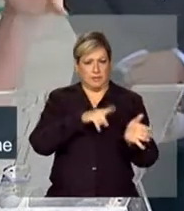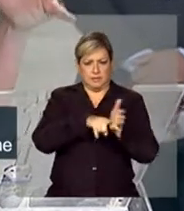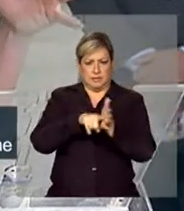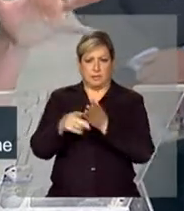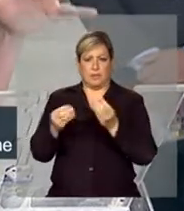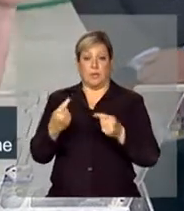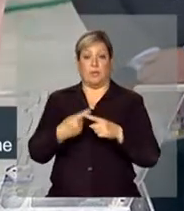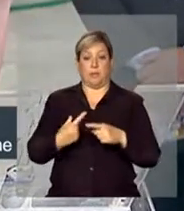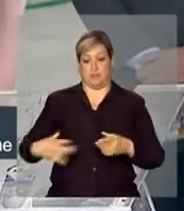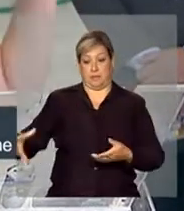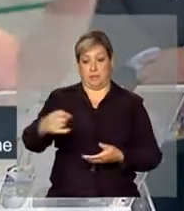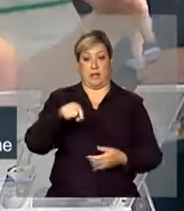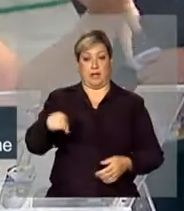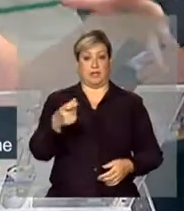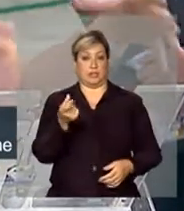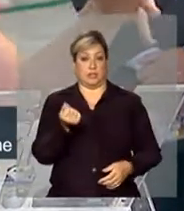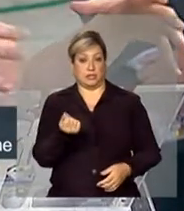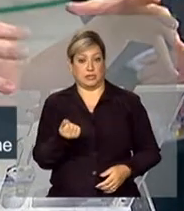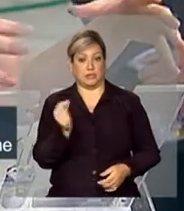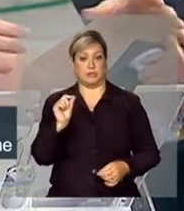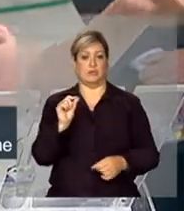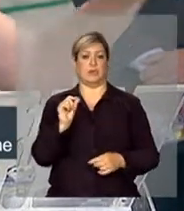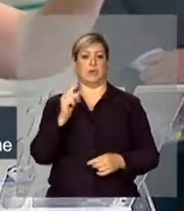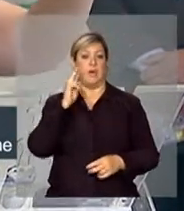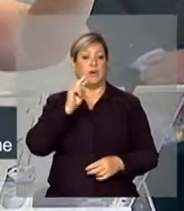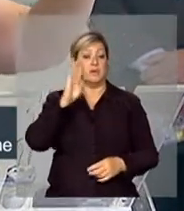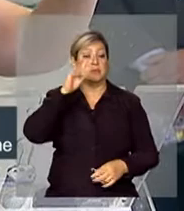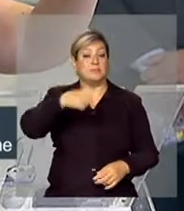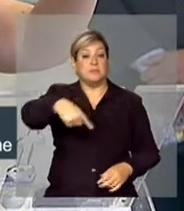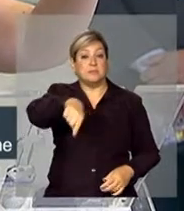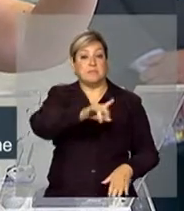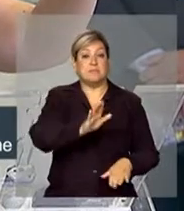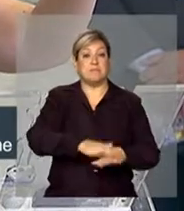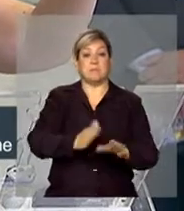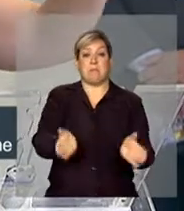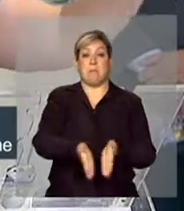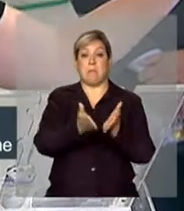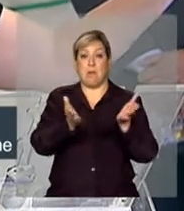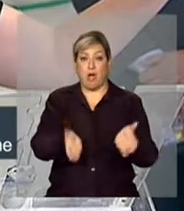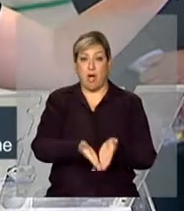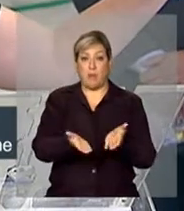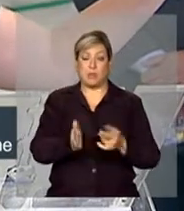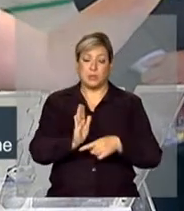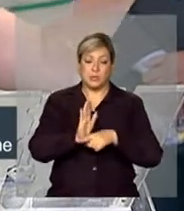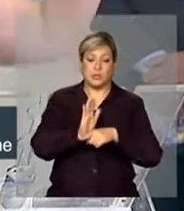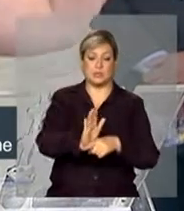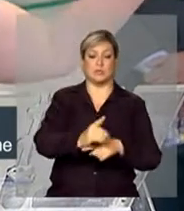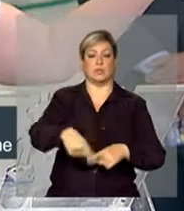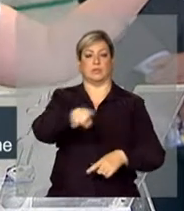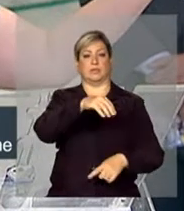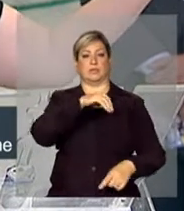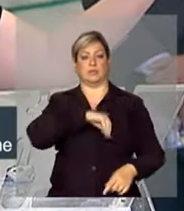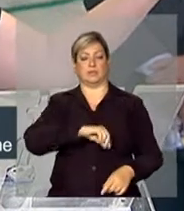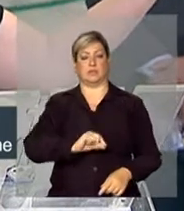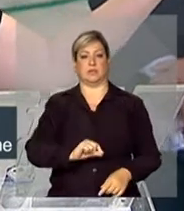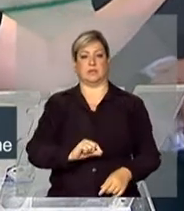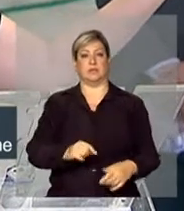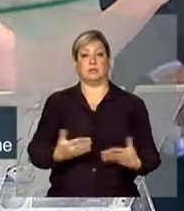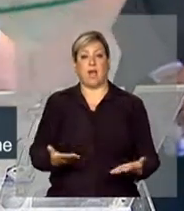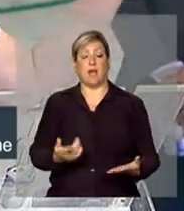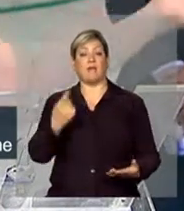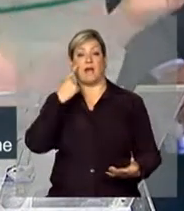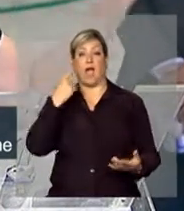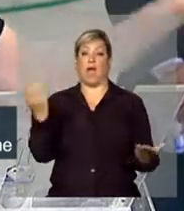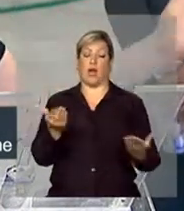pegamos um dinheiro, olhamos para os extremamente pobres e cobrimos a renda deles. Agora nós podemos discutir o